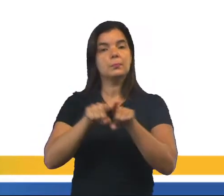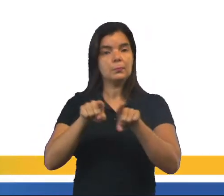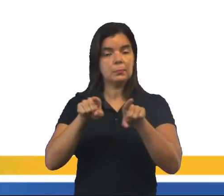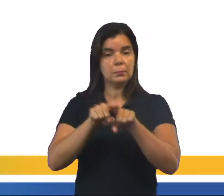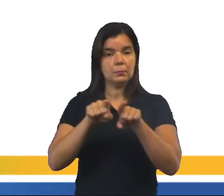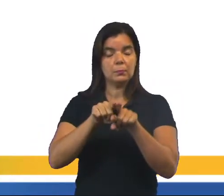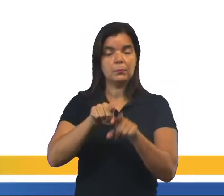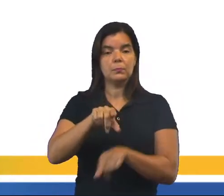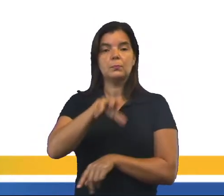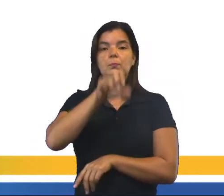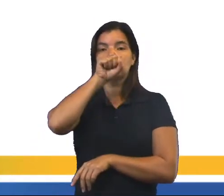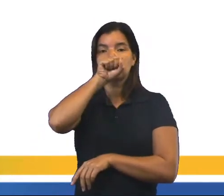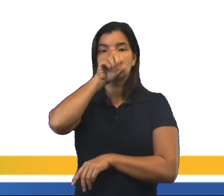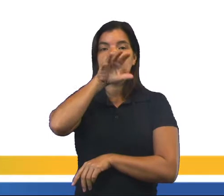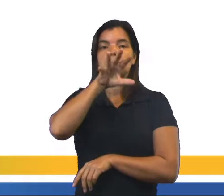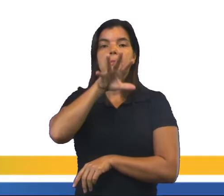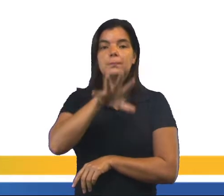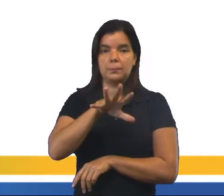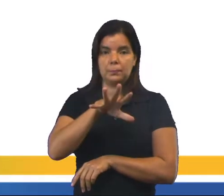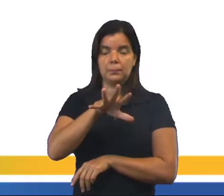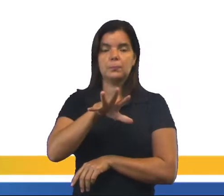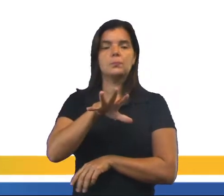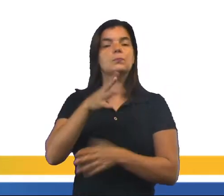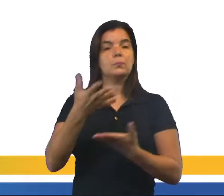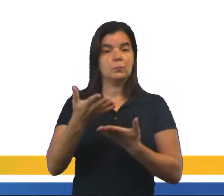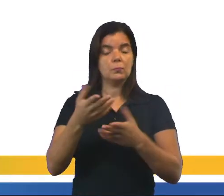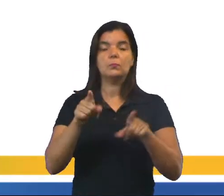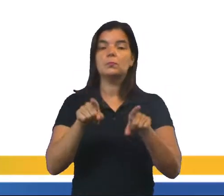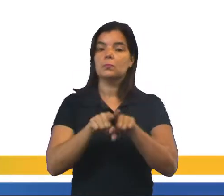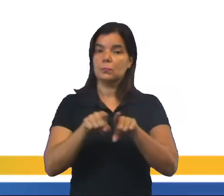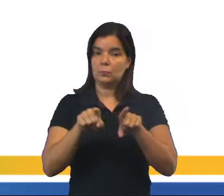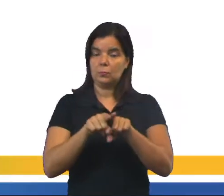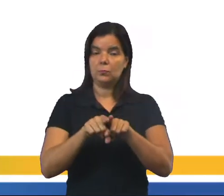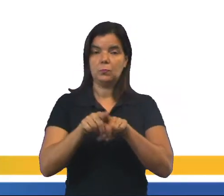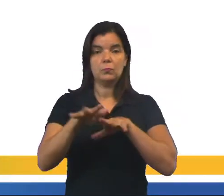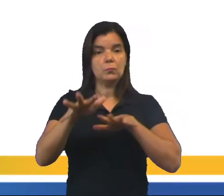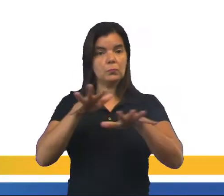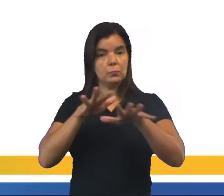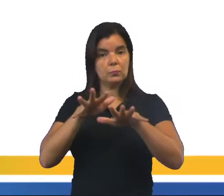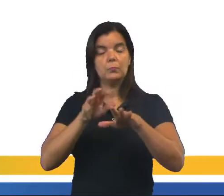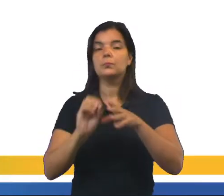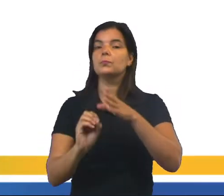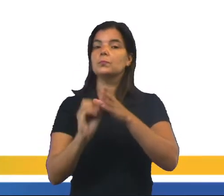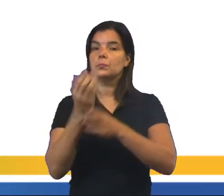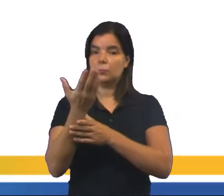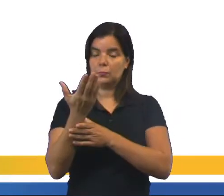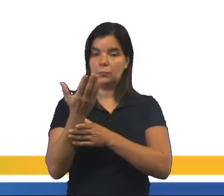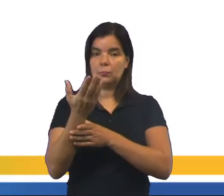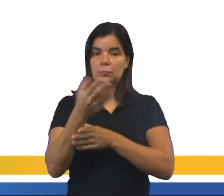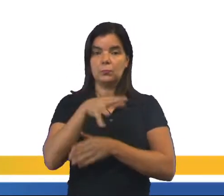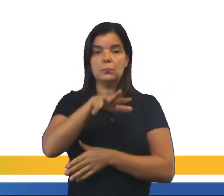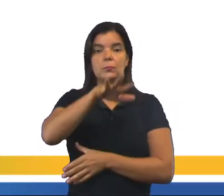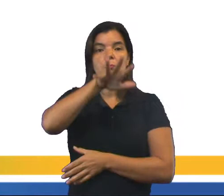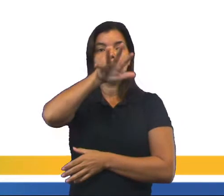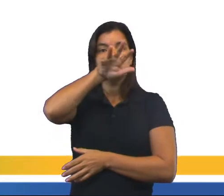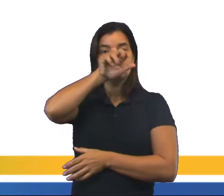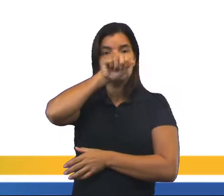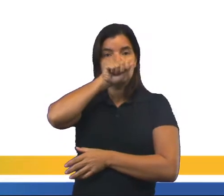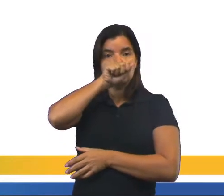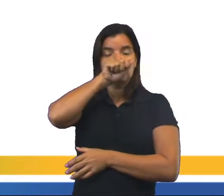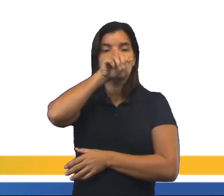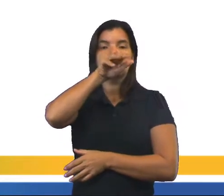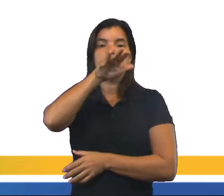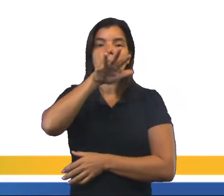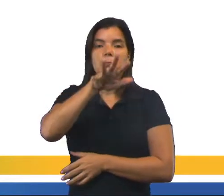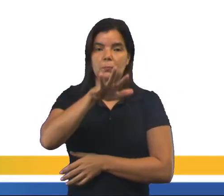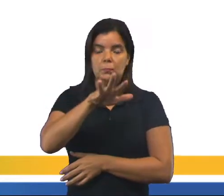expiração. Quando esse movimento acontece, entra e sai o ar